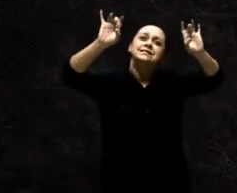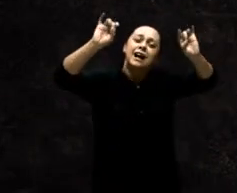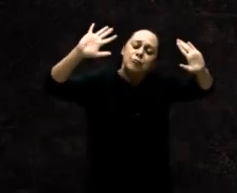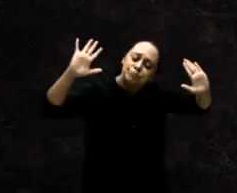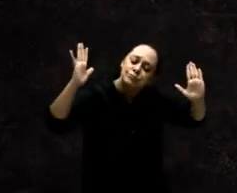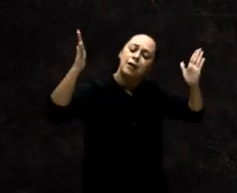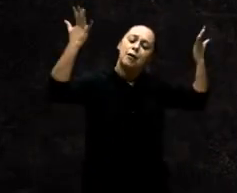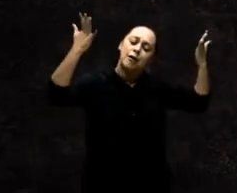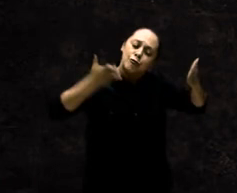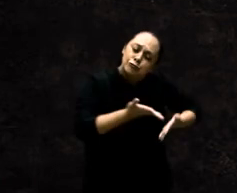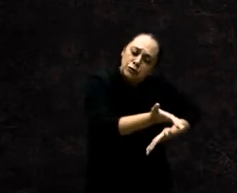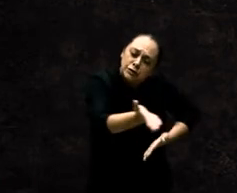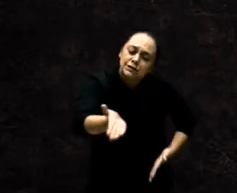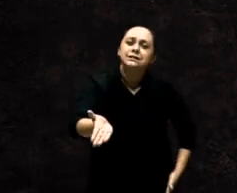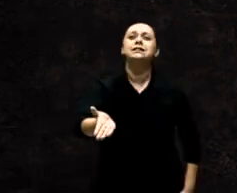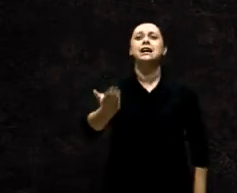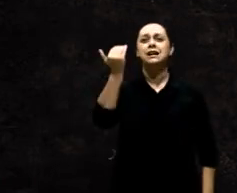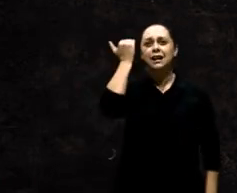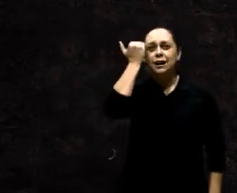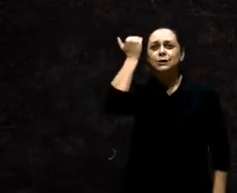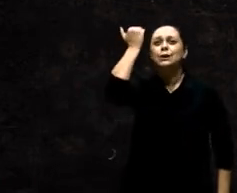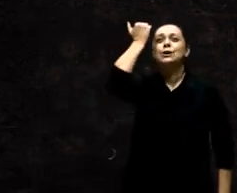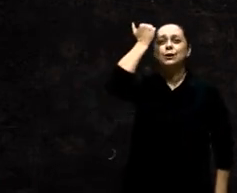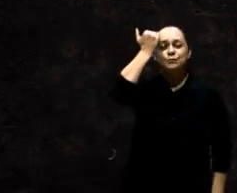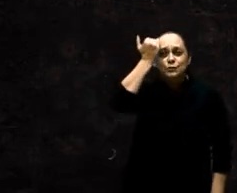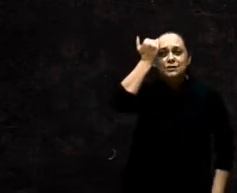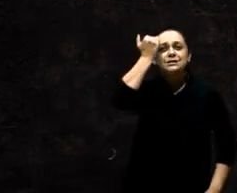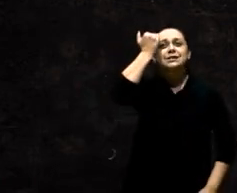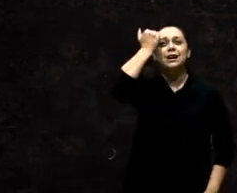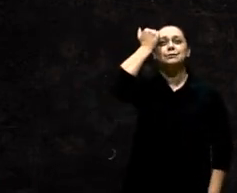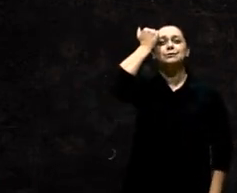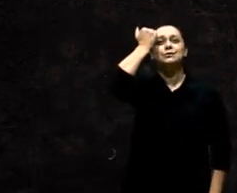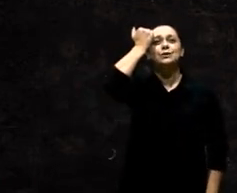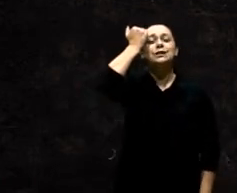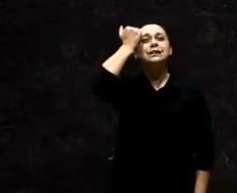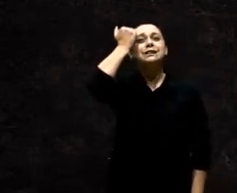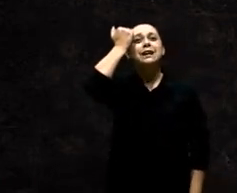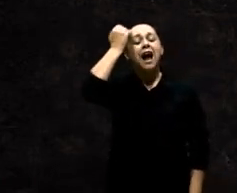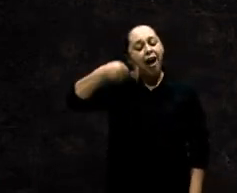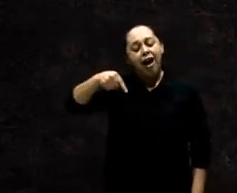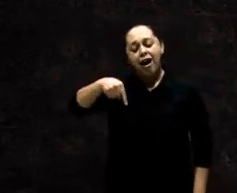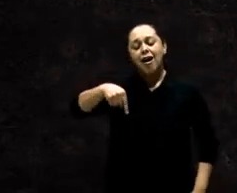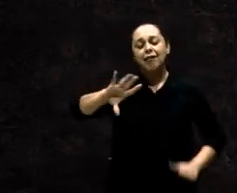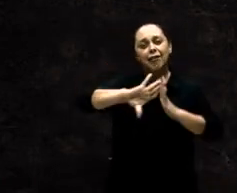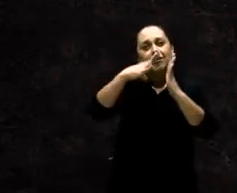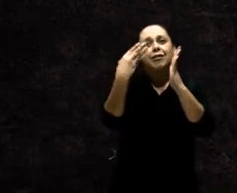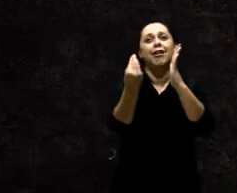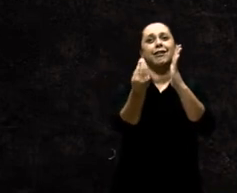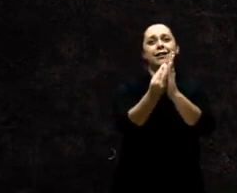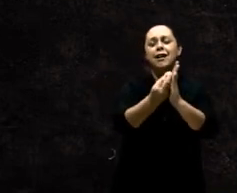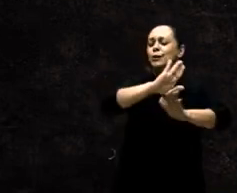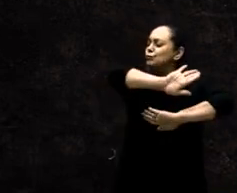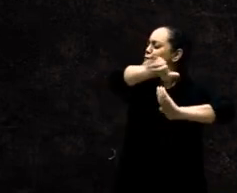o departamento, os adolescentes, os teens. Aqui da Adevárzea, toda a